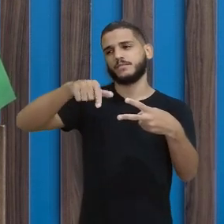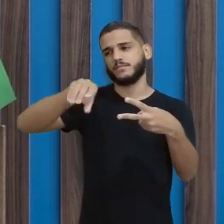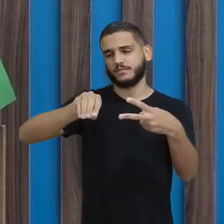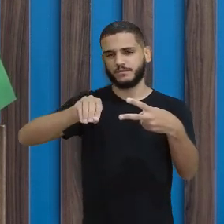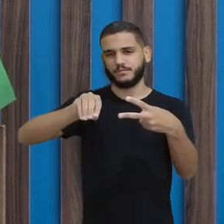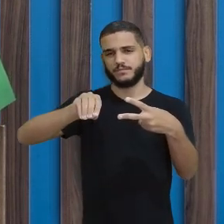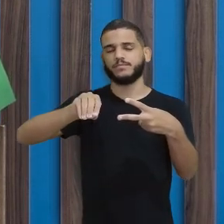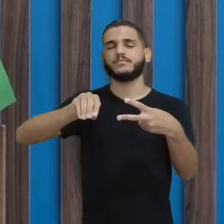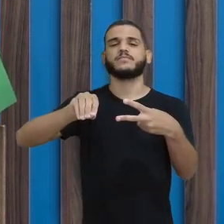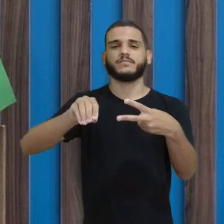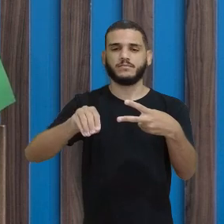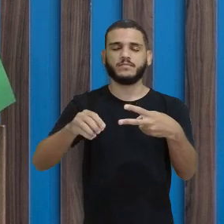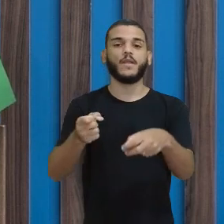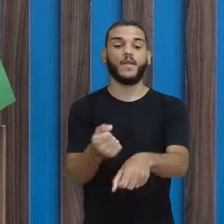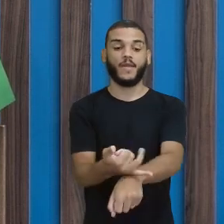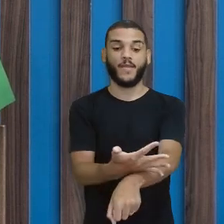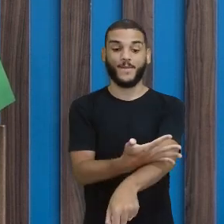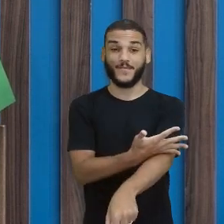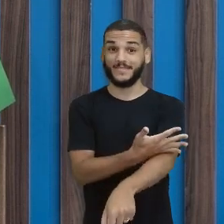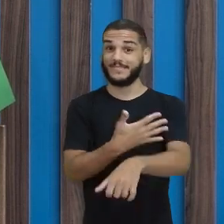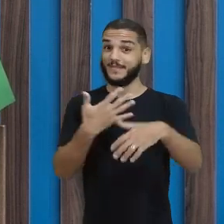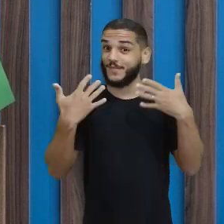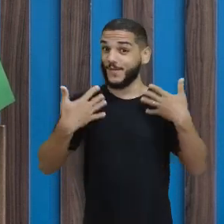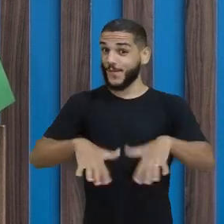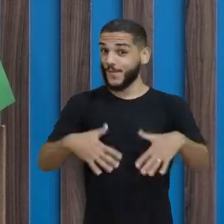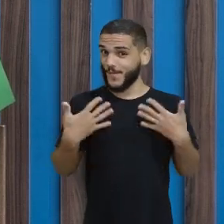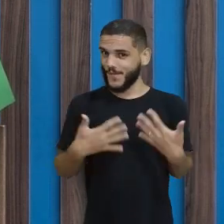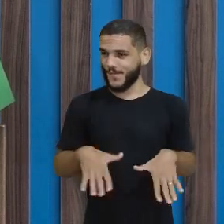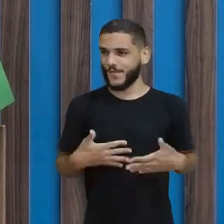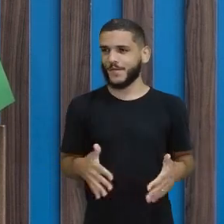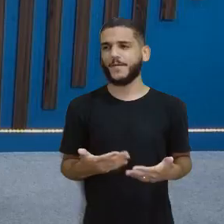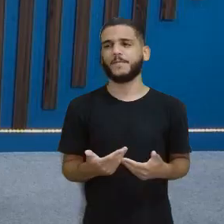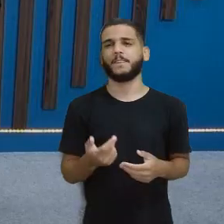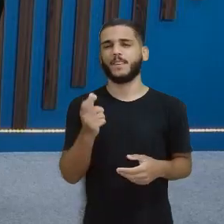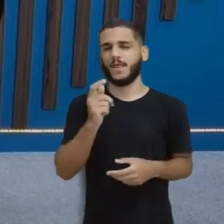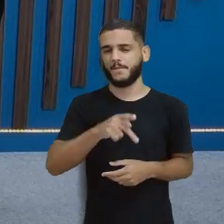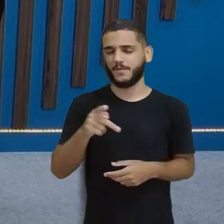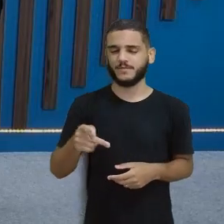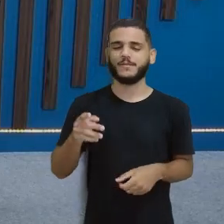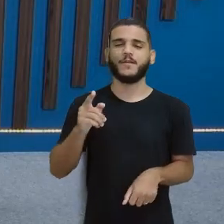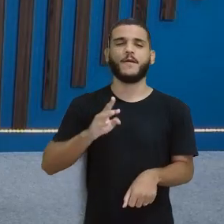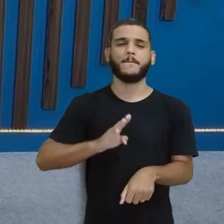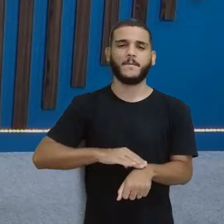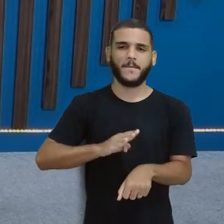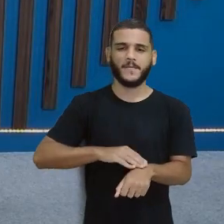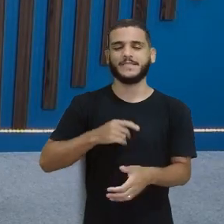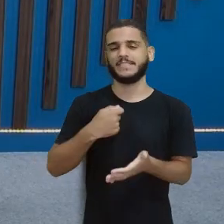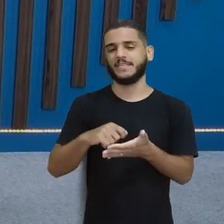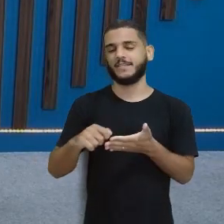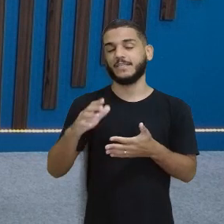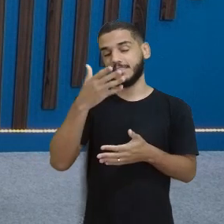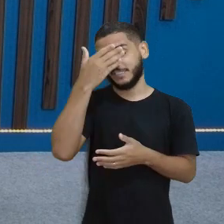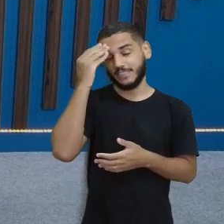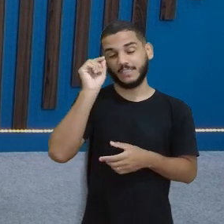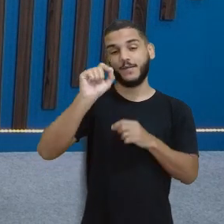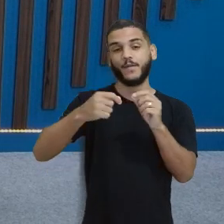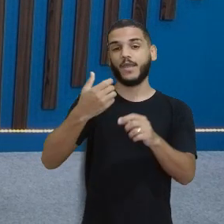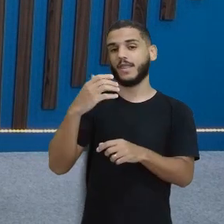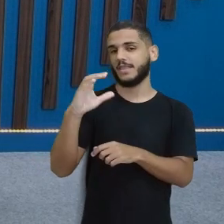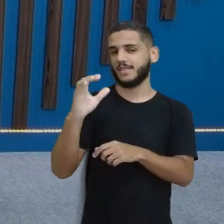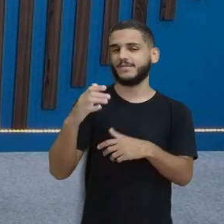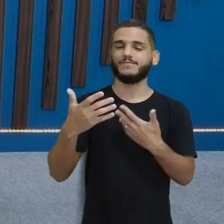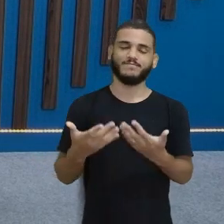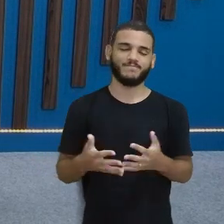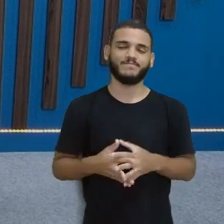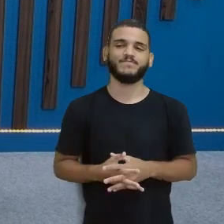faltou o cedilha do C aí. Olha aí, a professora quando escreveu, Iris Diana, esqueceu de botar o cedilha, então ficou em mocão,